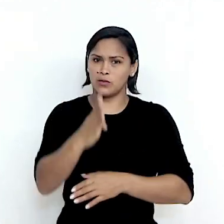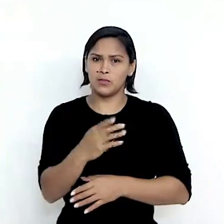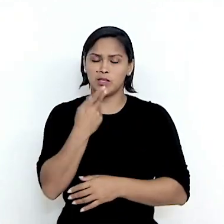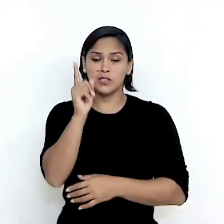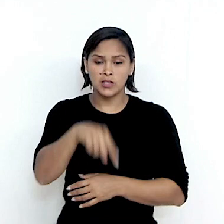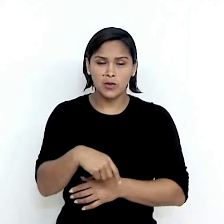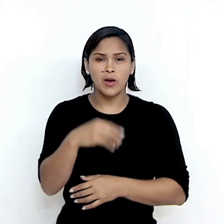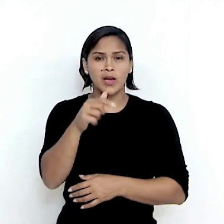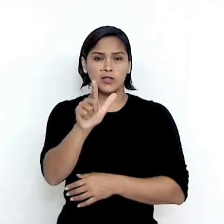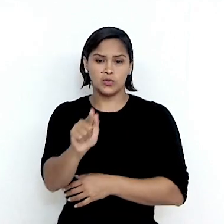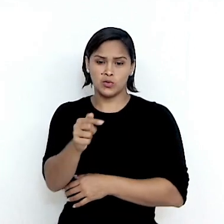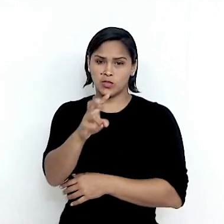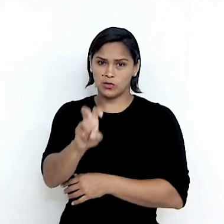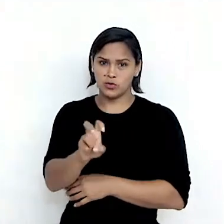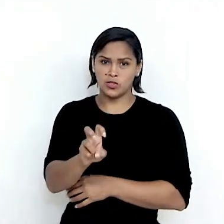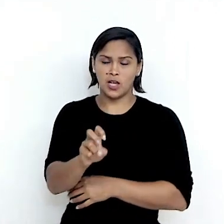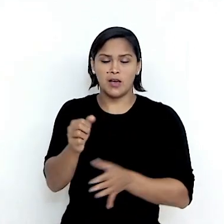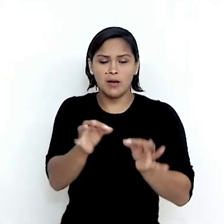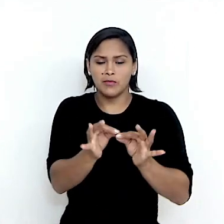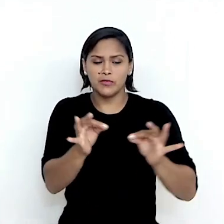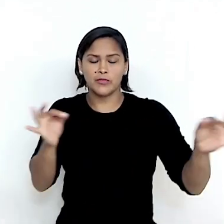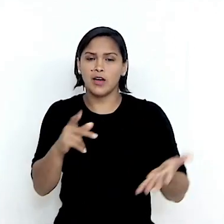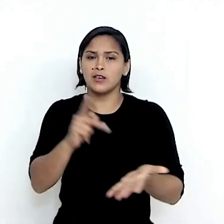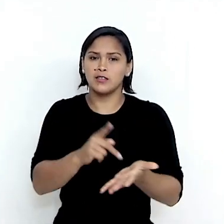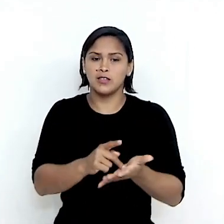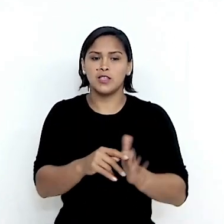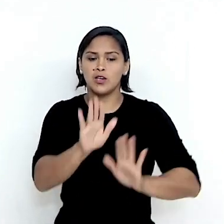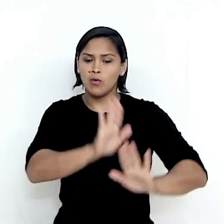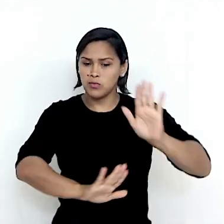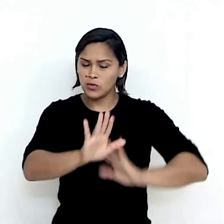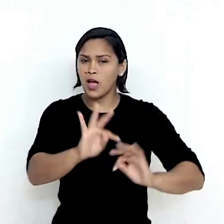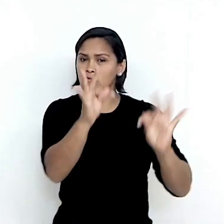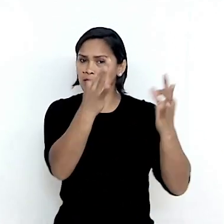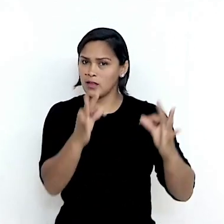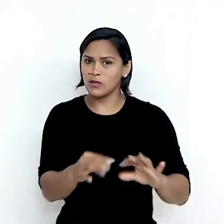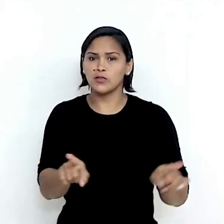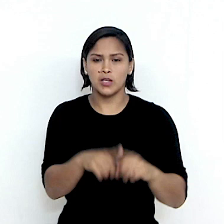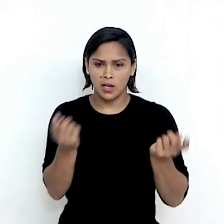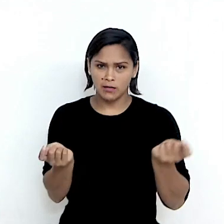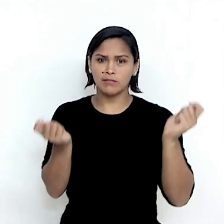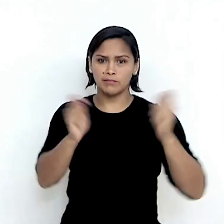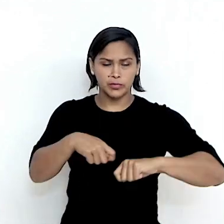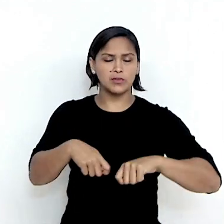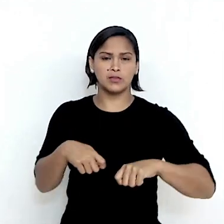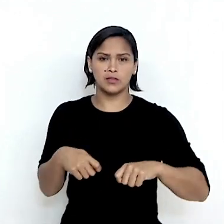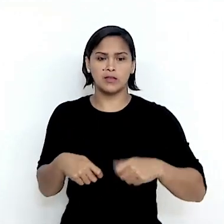é no 5G stand-alone, que é efetivamente a vanguarda da tecnologia, que permite